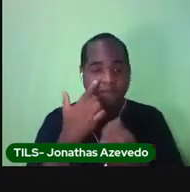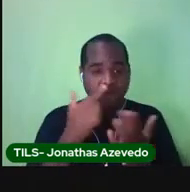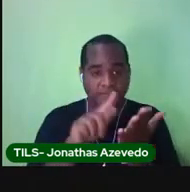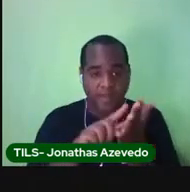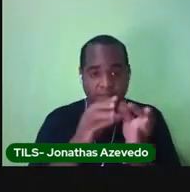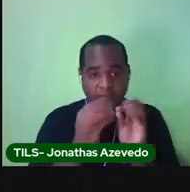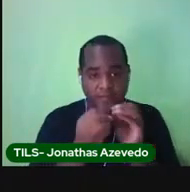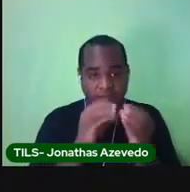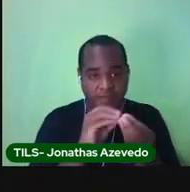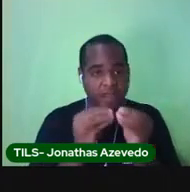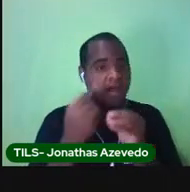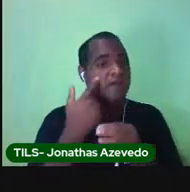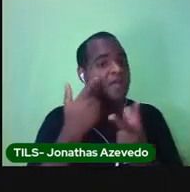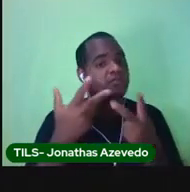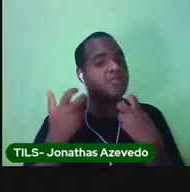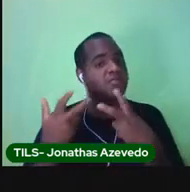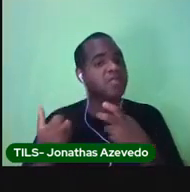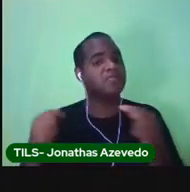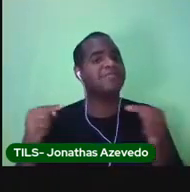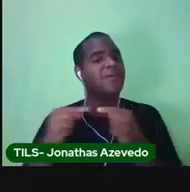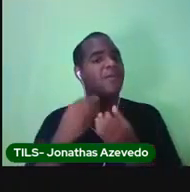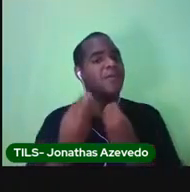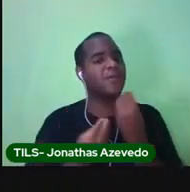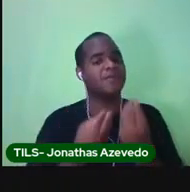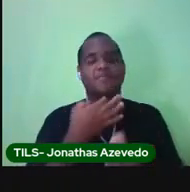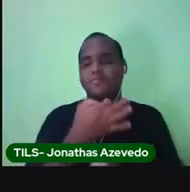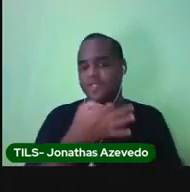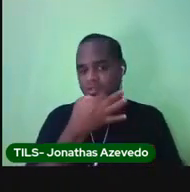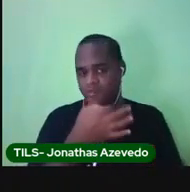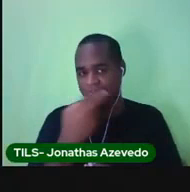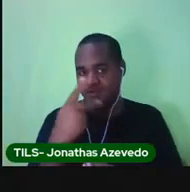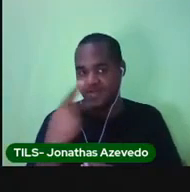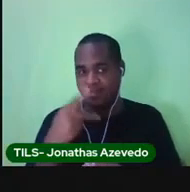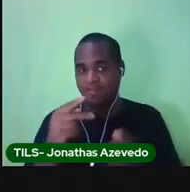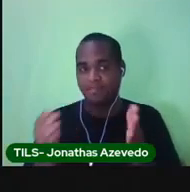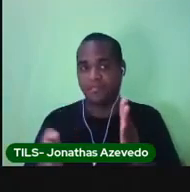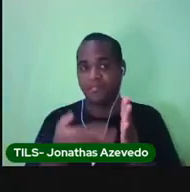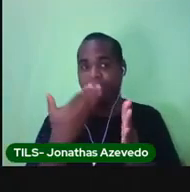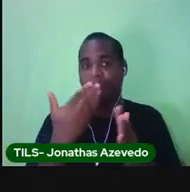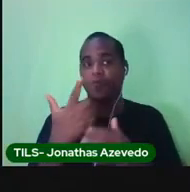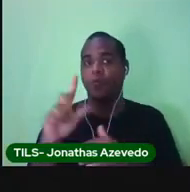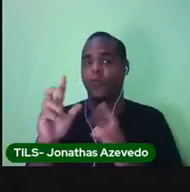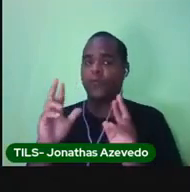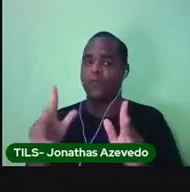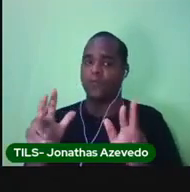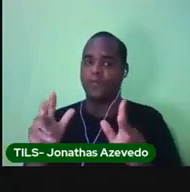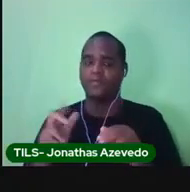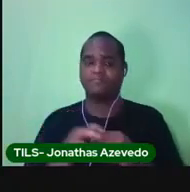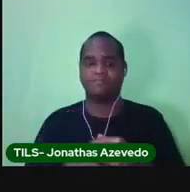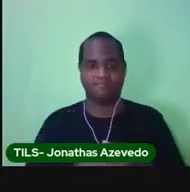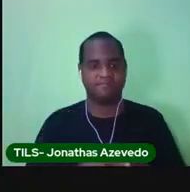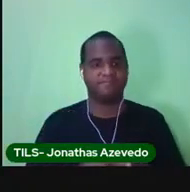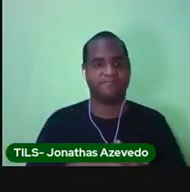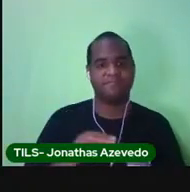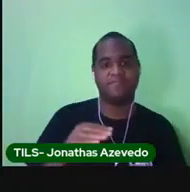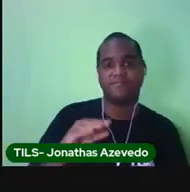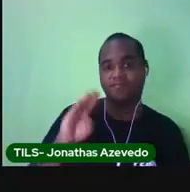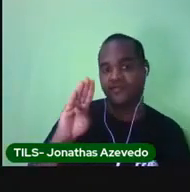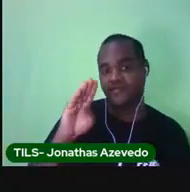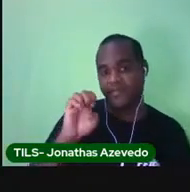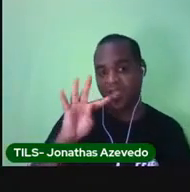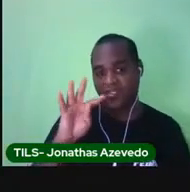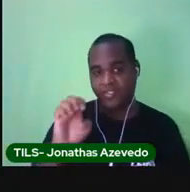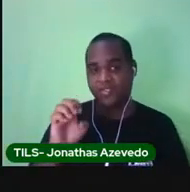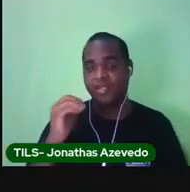identificar todas as dicas que foi dada na página anterior. Bete, eu